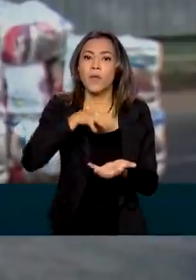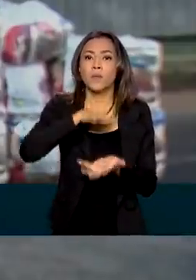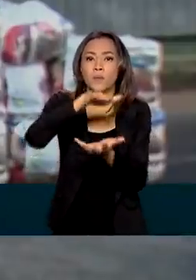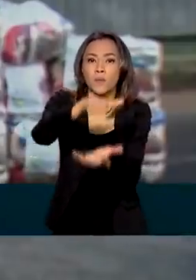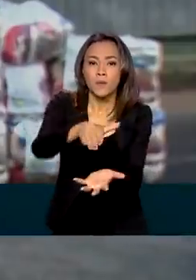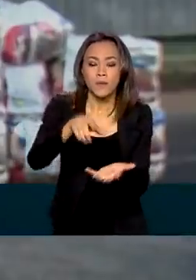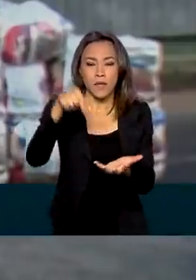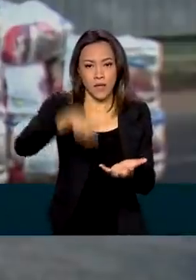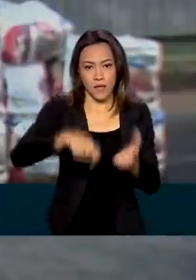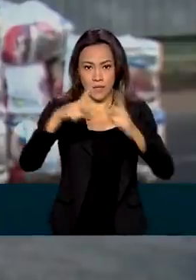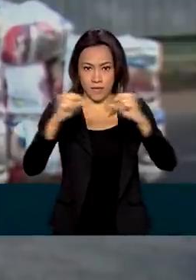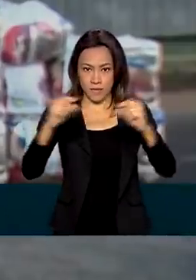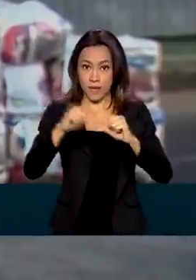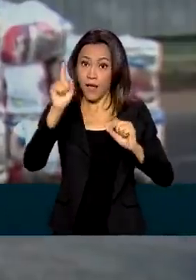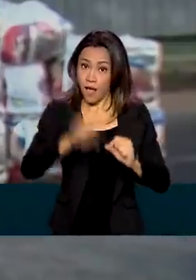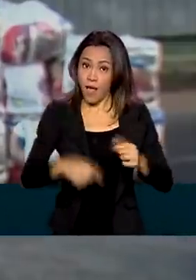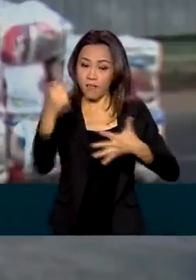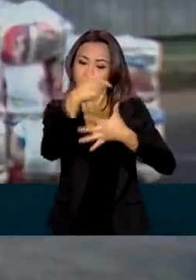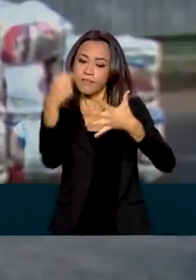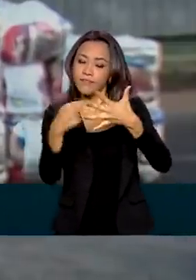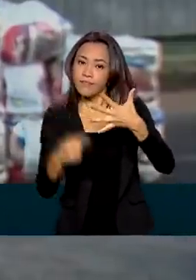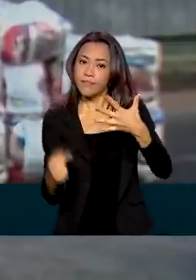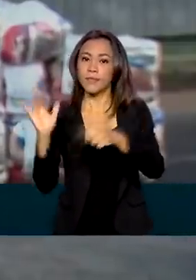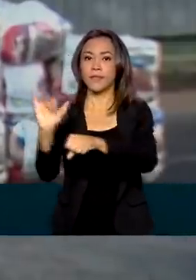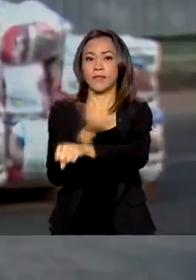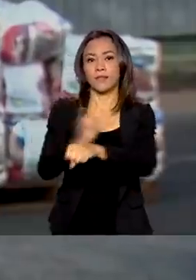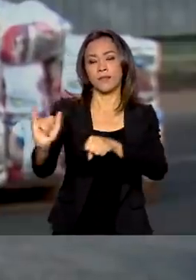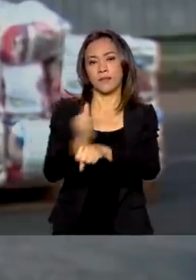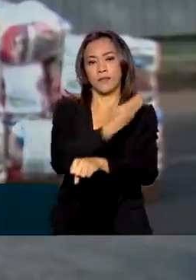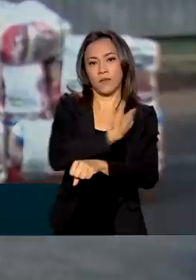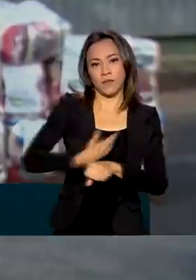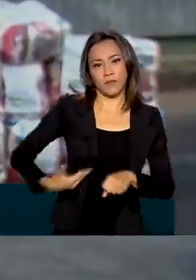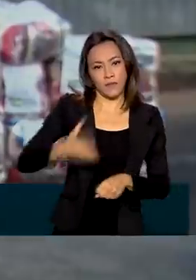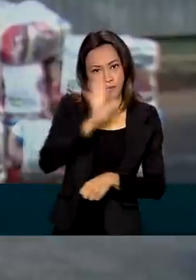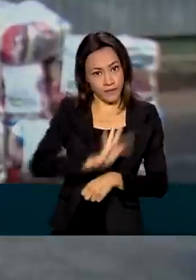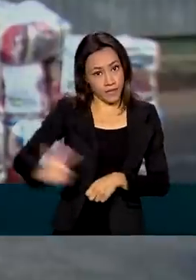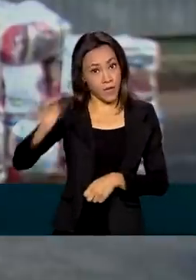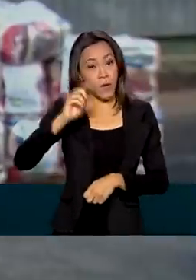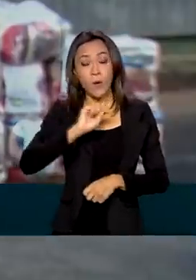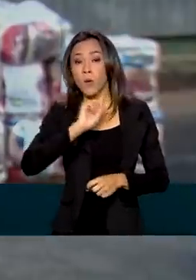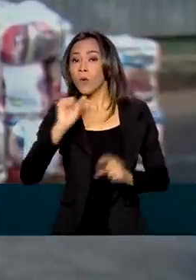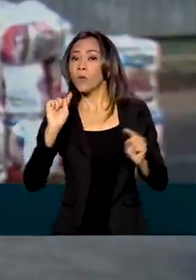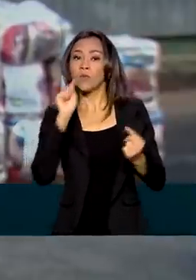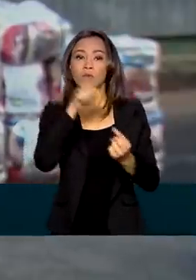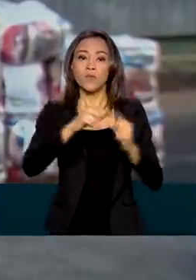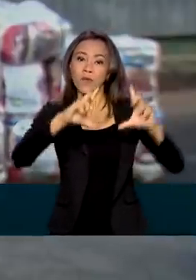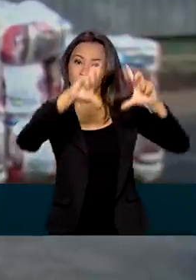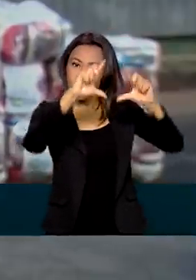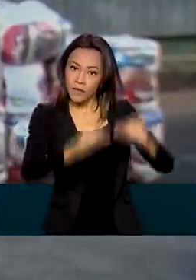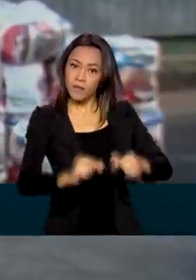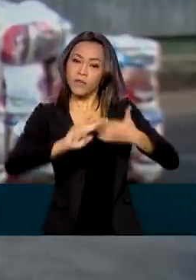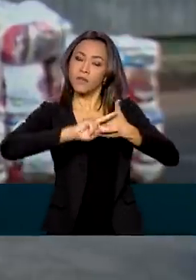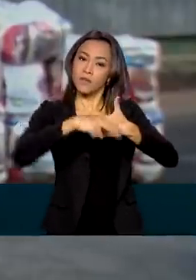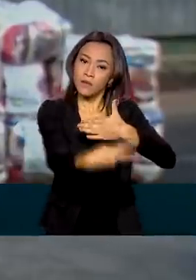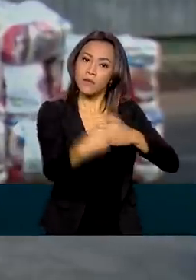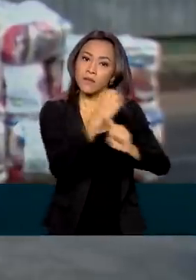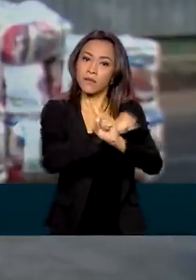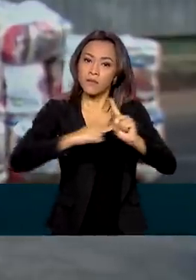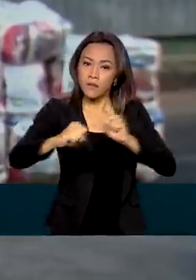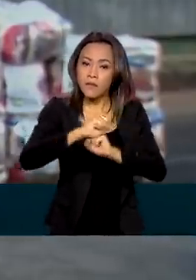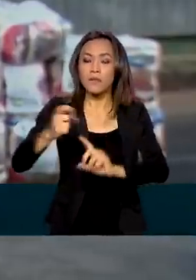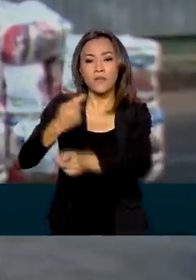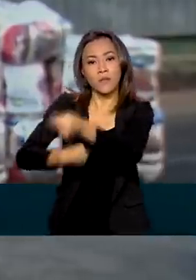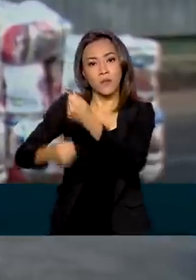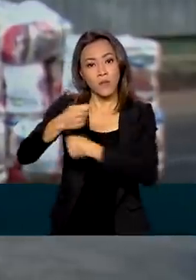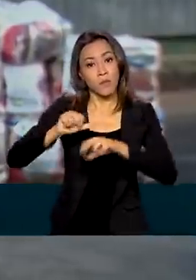Brasília faz parte das medidas do governo federal para amenizar os impactos sociais e econômicos da pandemia de Covid